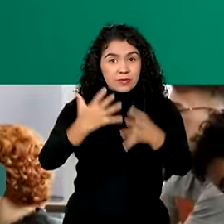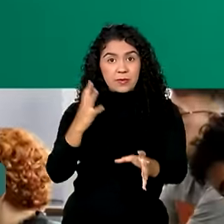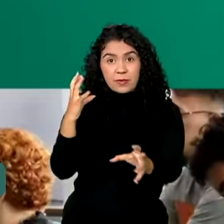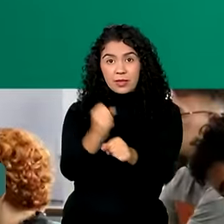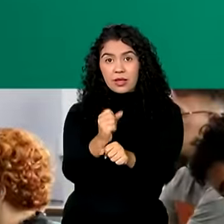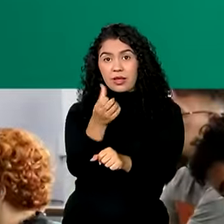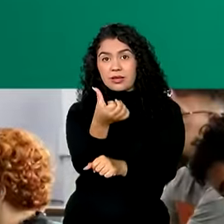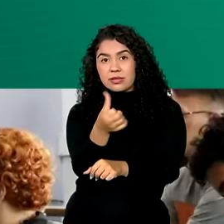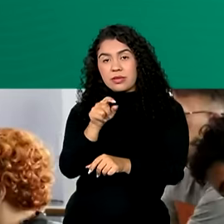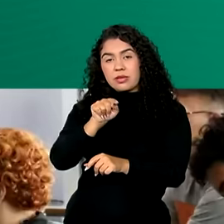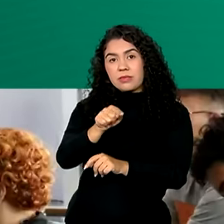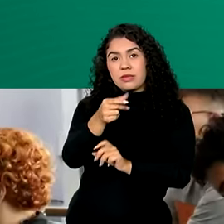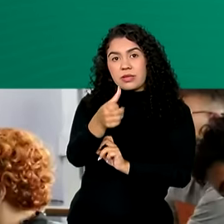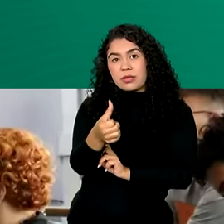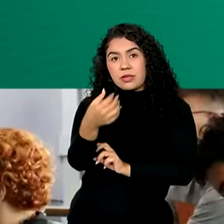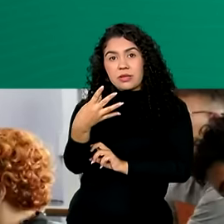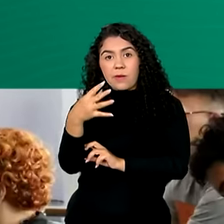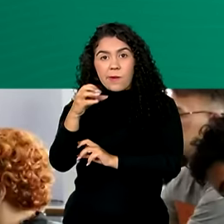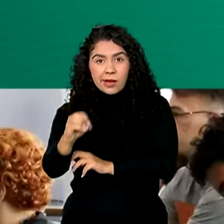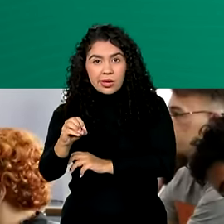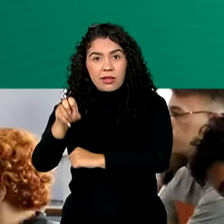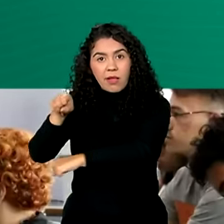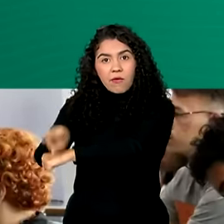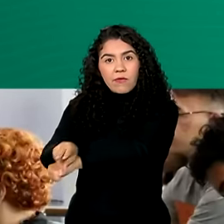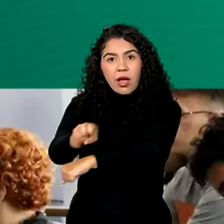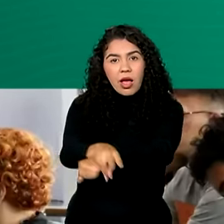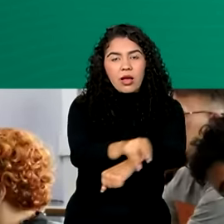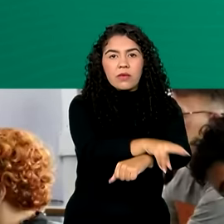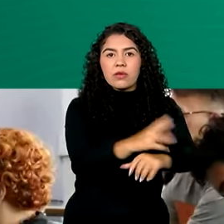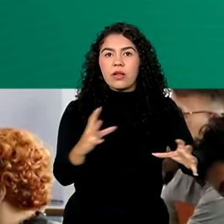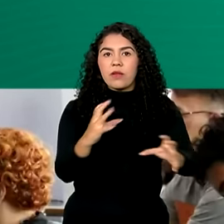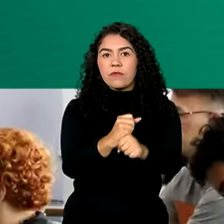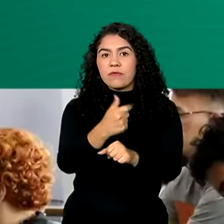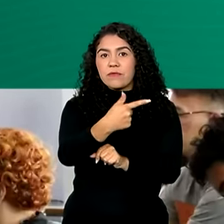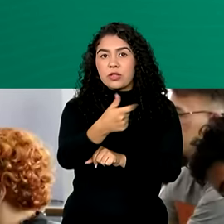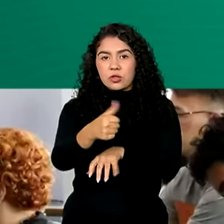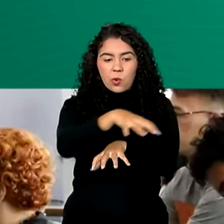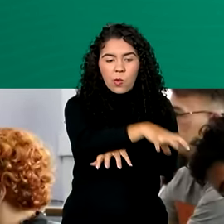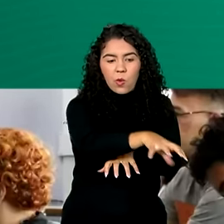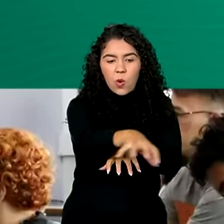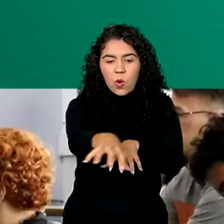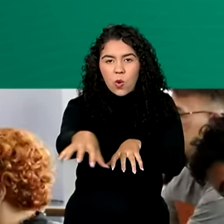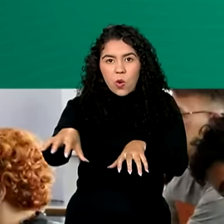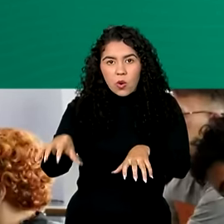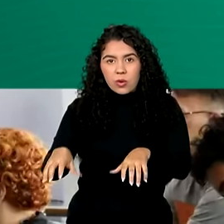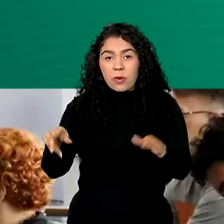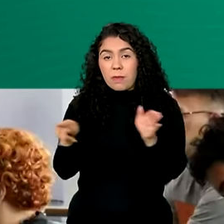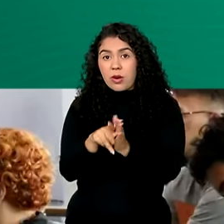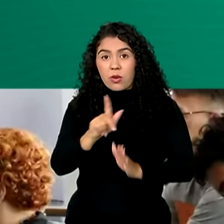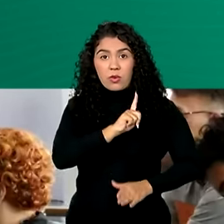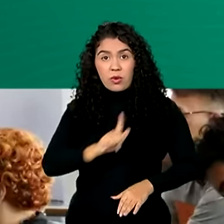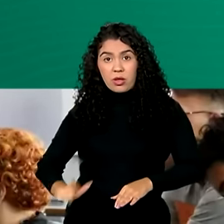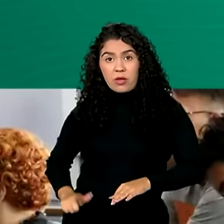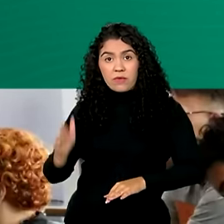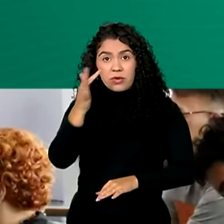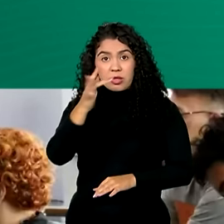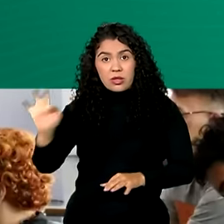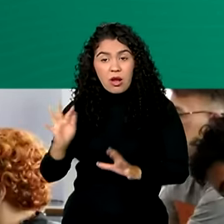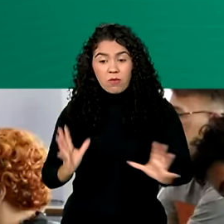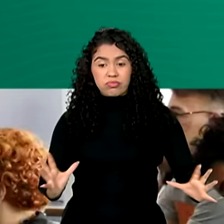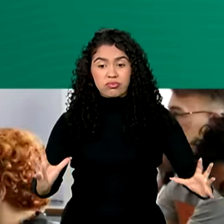.640 vagas para 21 órgãos do governo federal, um total de 2